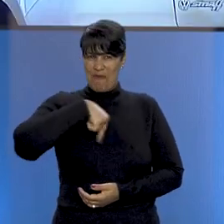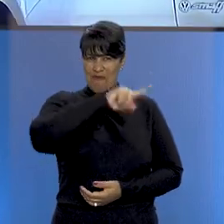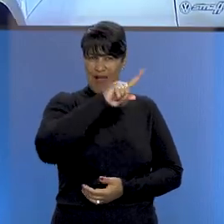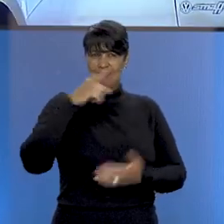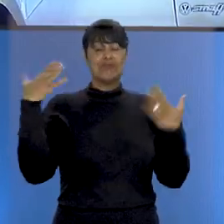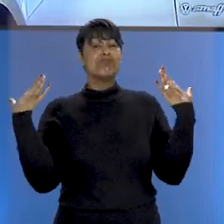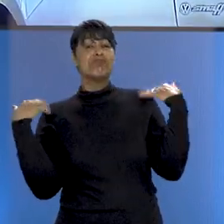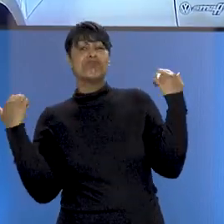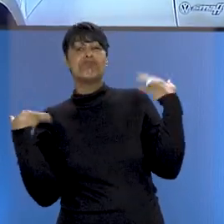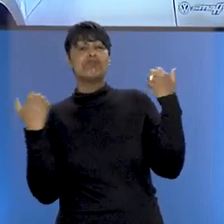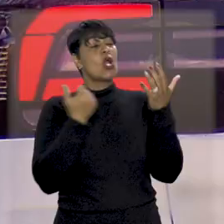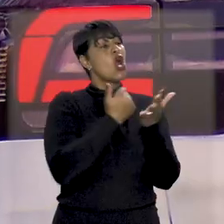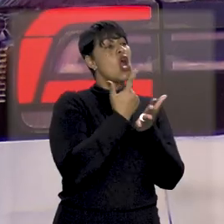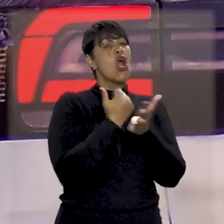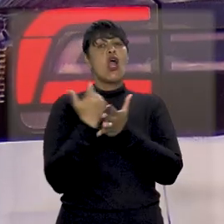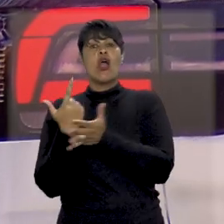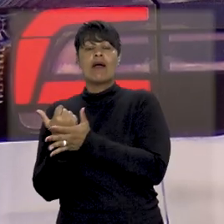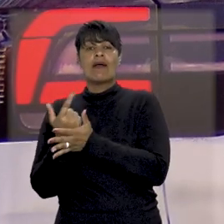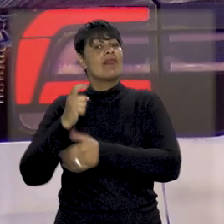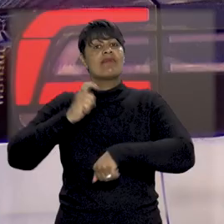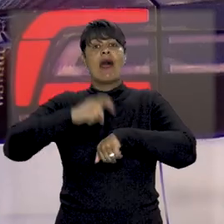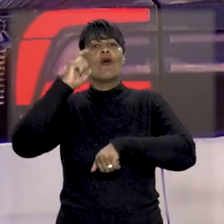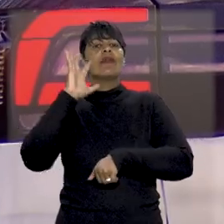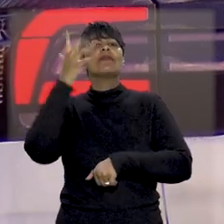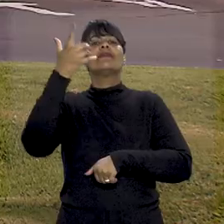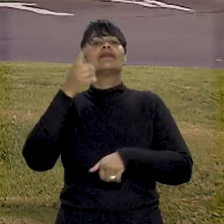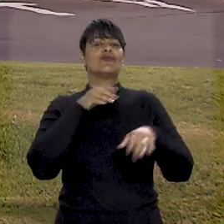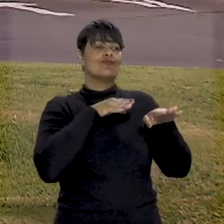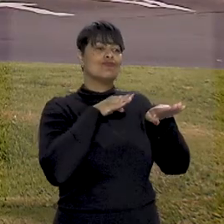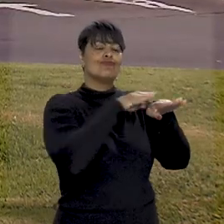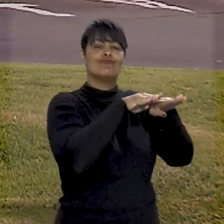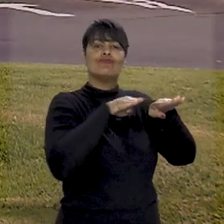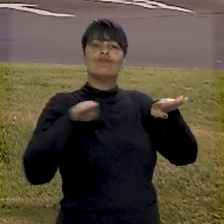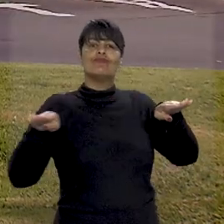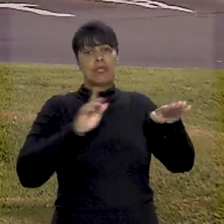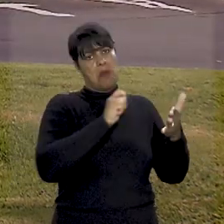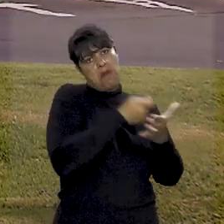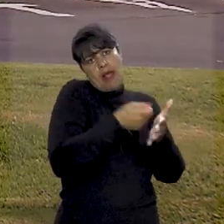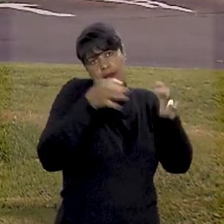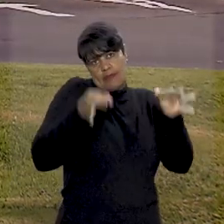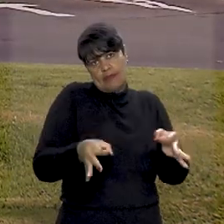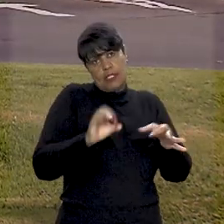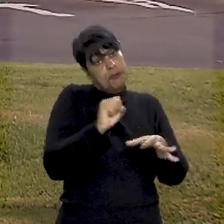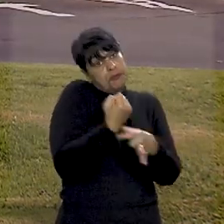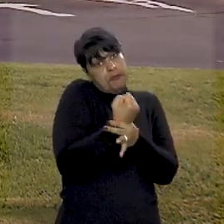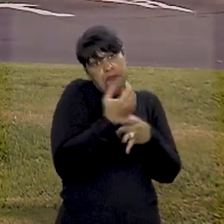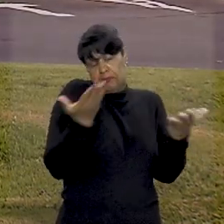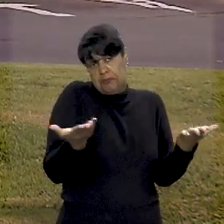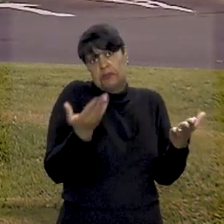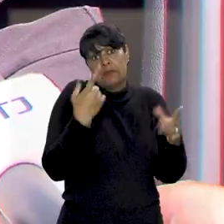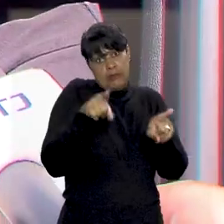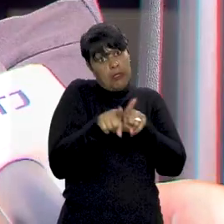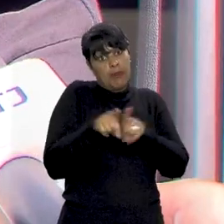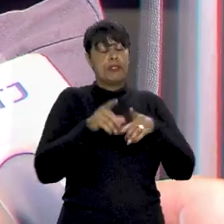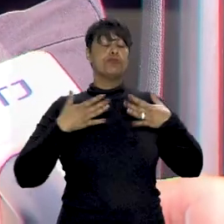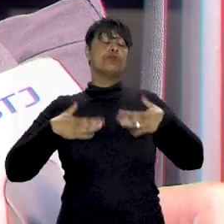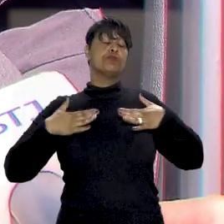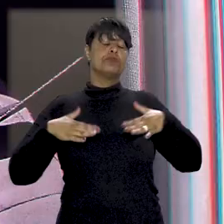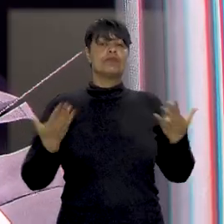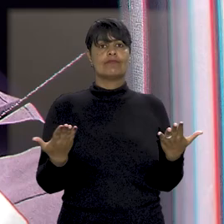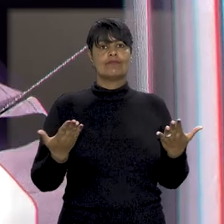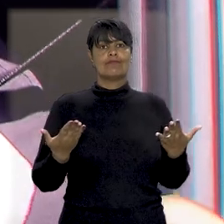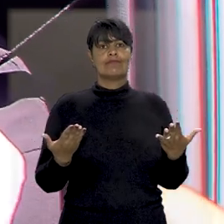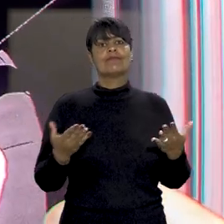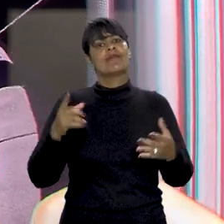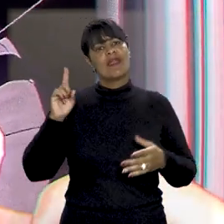duas vezes e opta pelo estacionamento pago. E, muitas vezes, o motivo não é só por comodidade. Segurança.